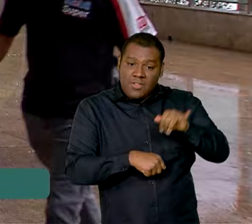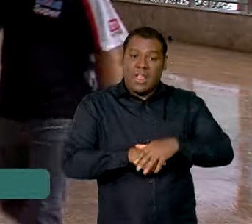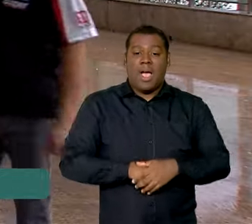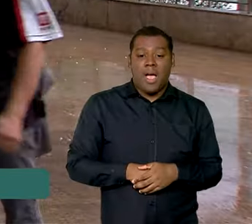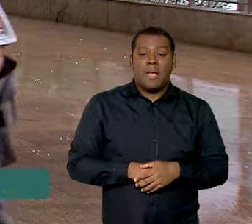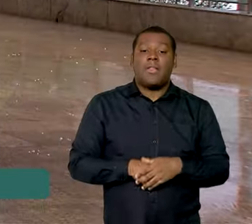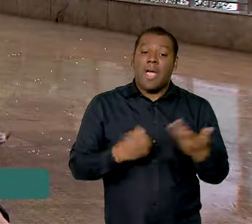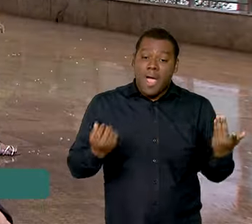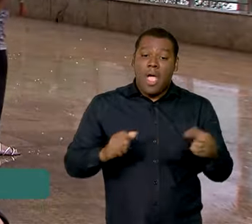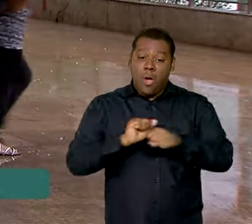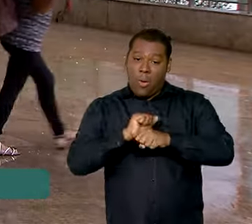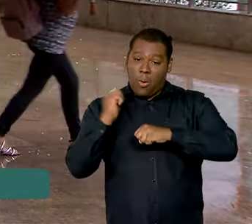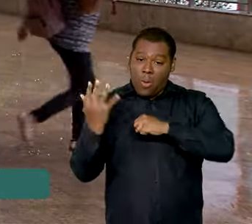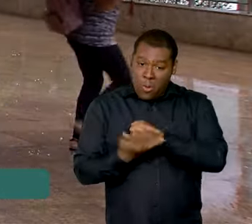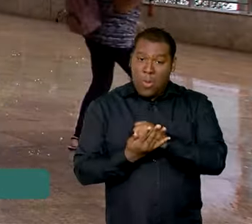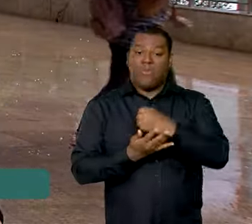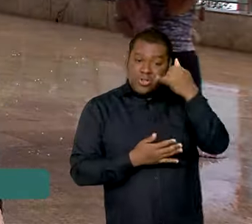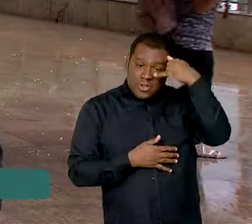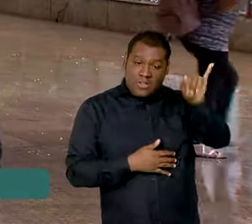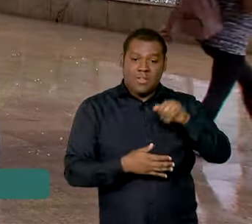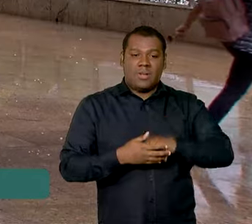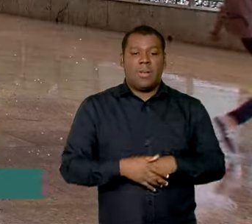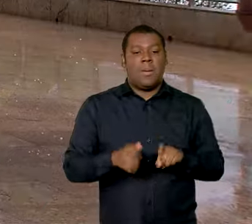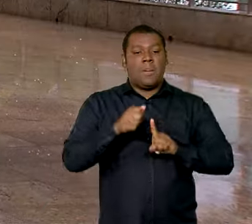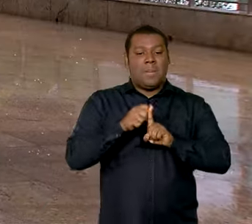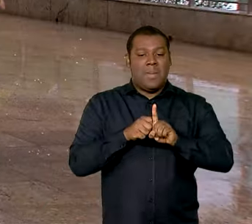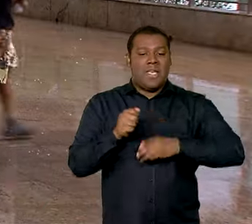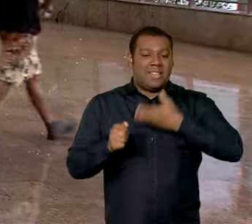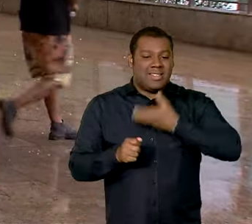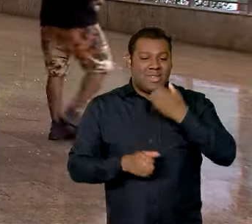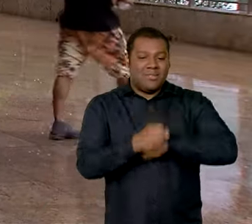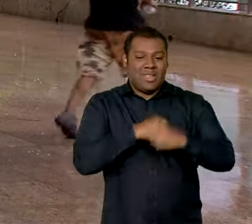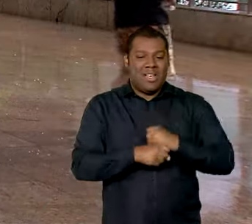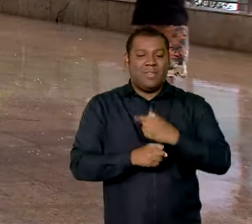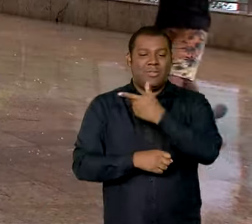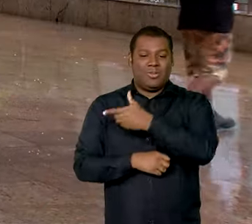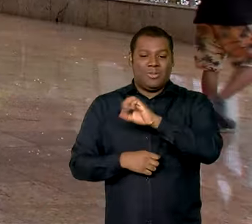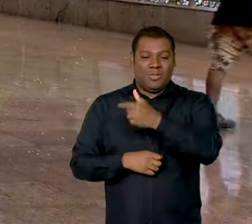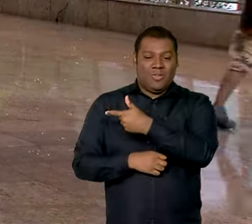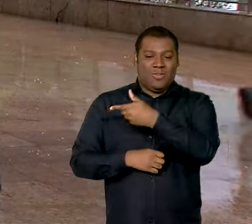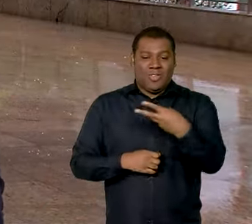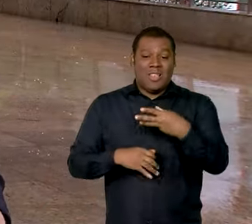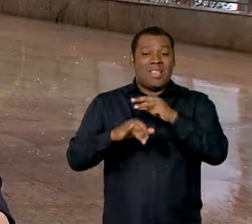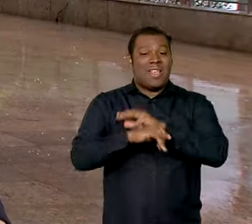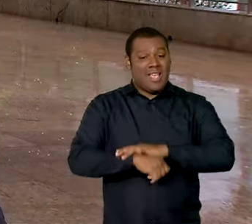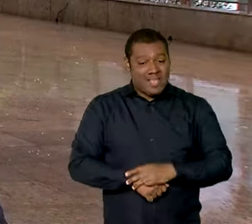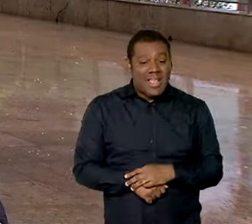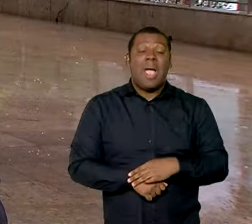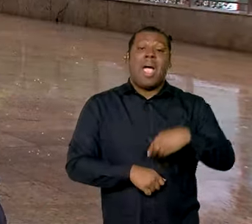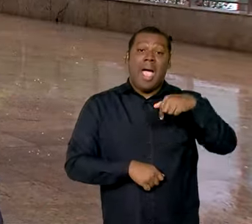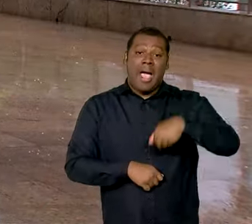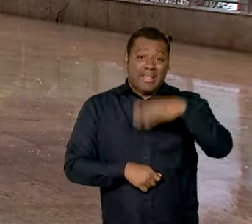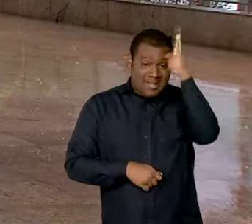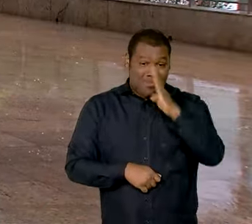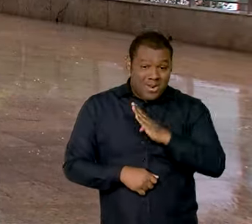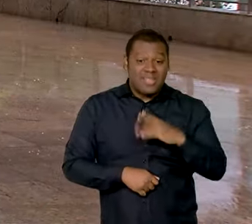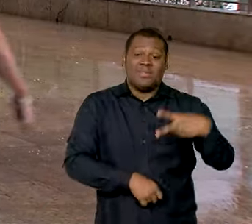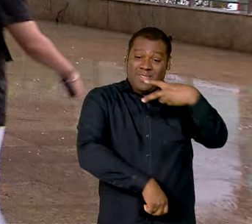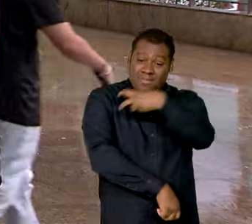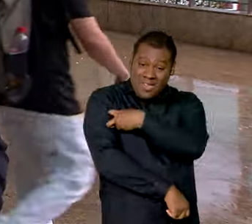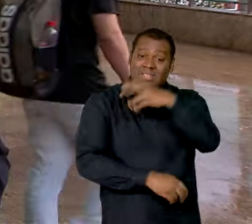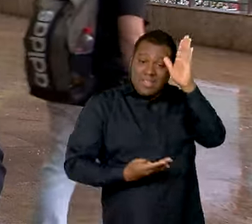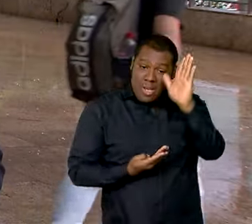Covid. E em dezembro do ano passado, veio a boa nova. O Brasil reverteu a tendência de queda nas coberturas